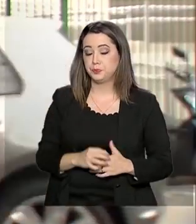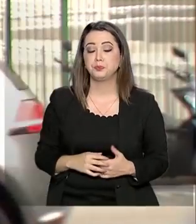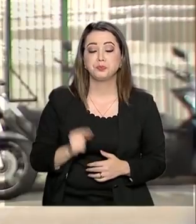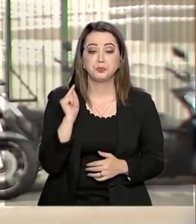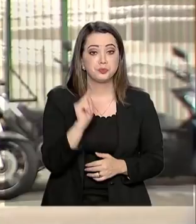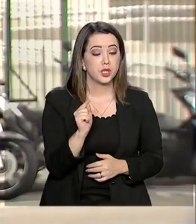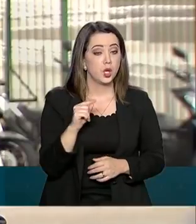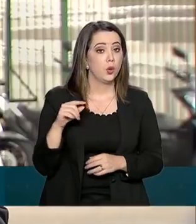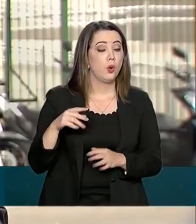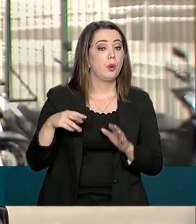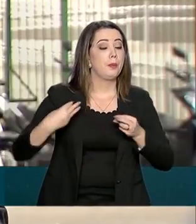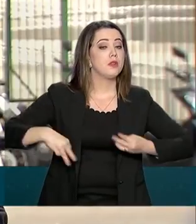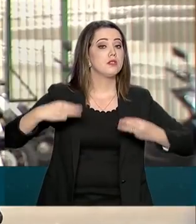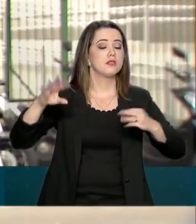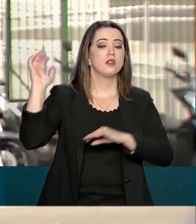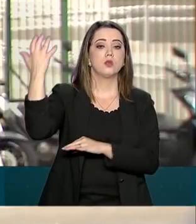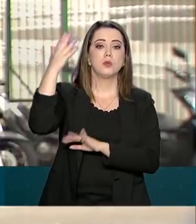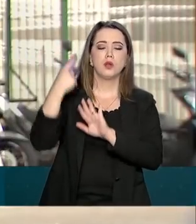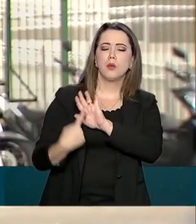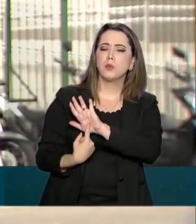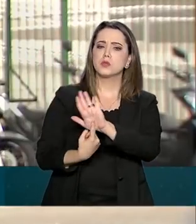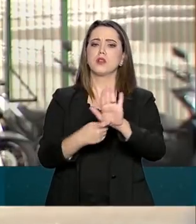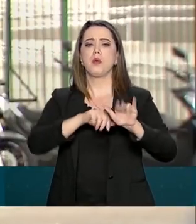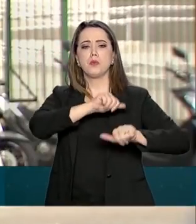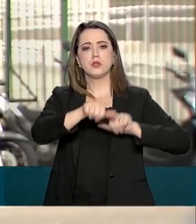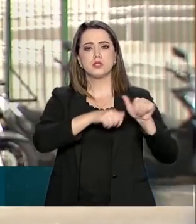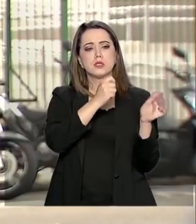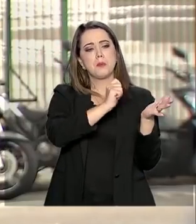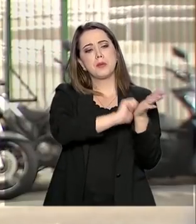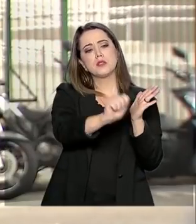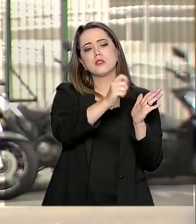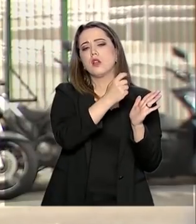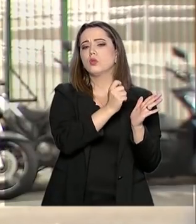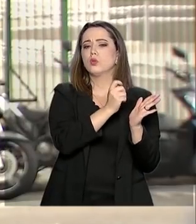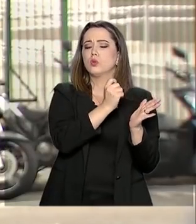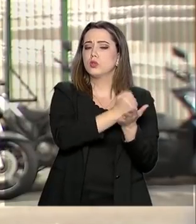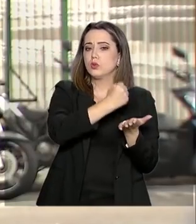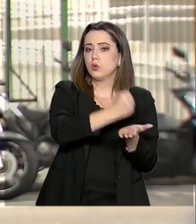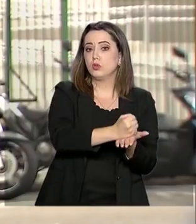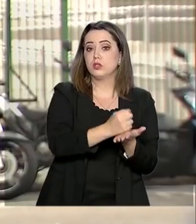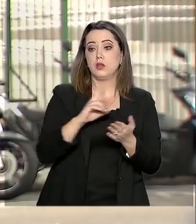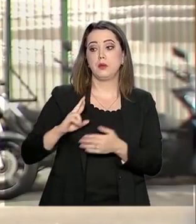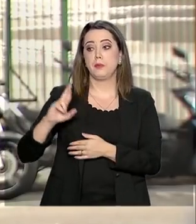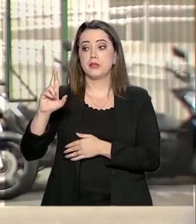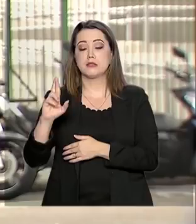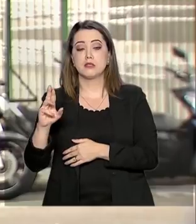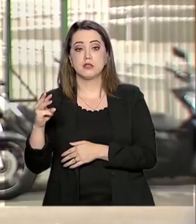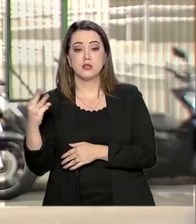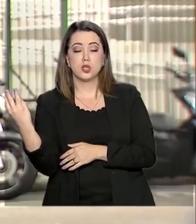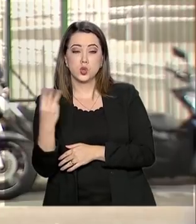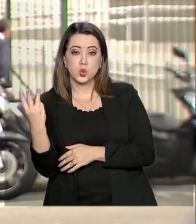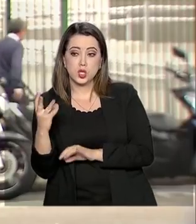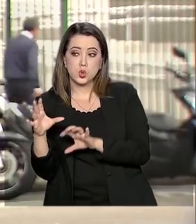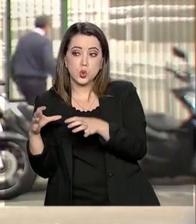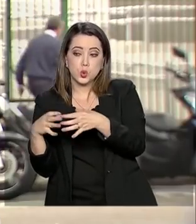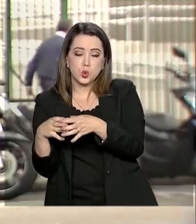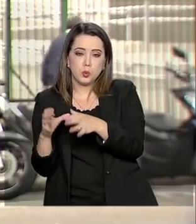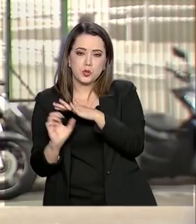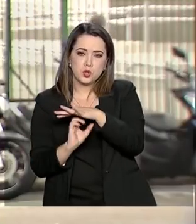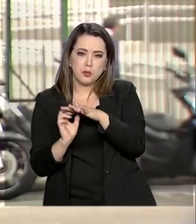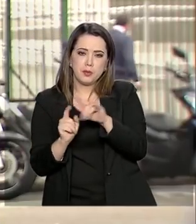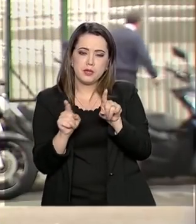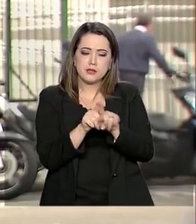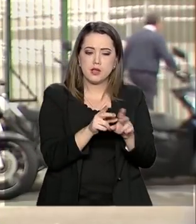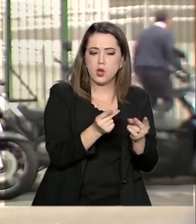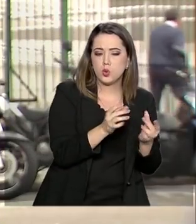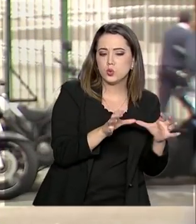Meio Ambiente vai apresentar mudanças para a assinatura de contratos entre representantes do terceiro setor e o Fundo Amazônia, que